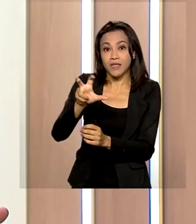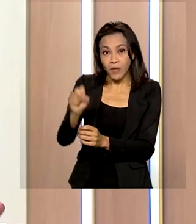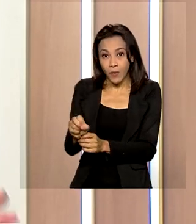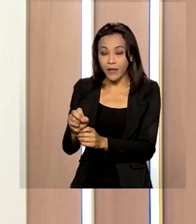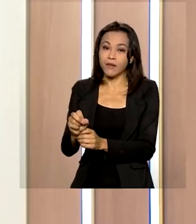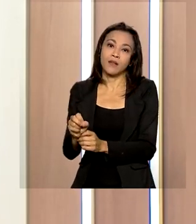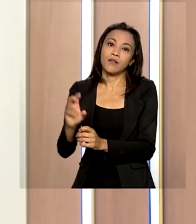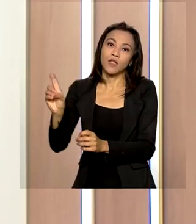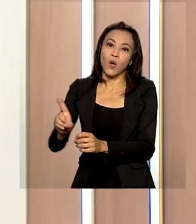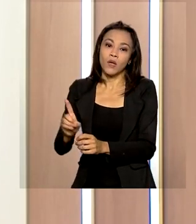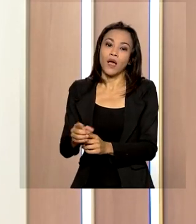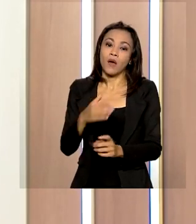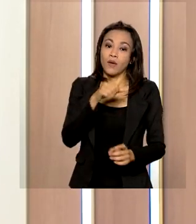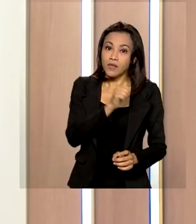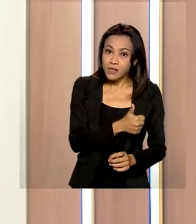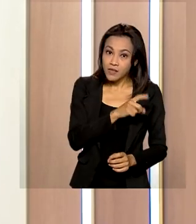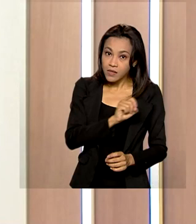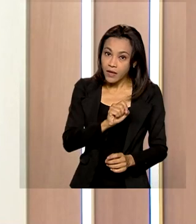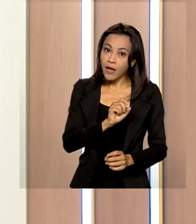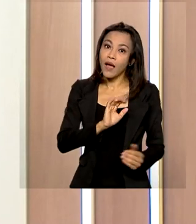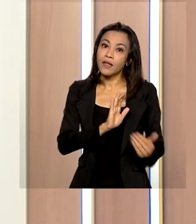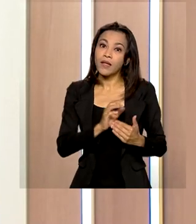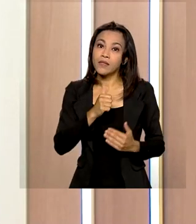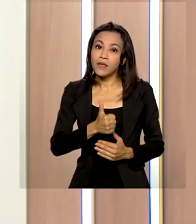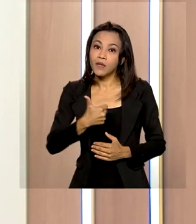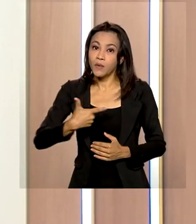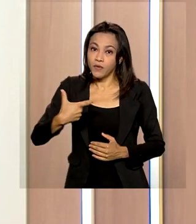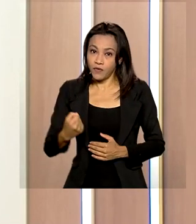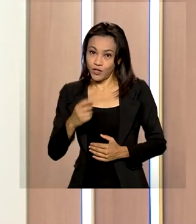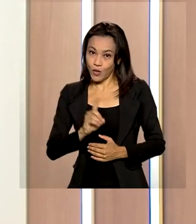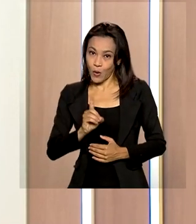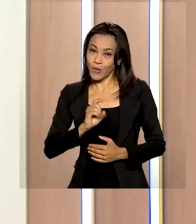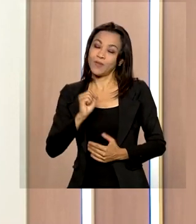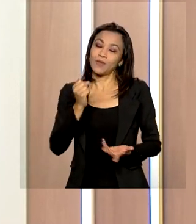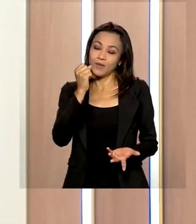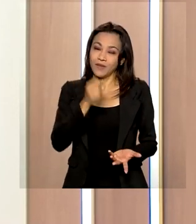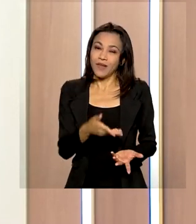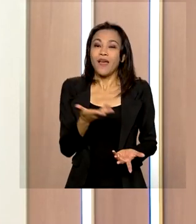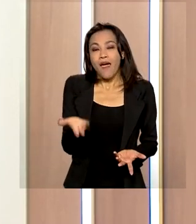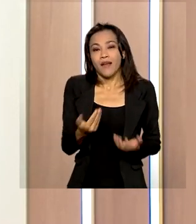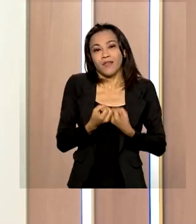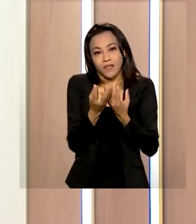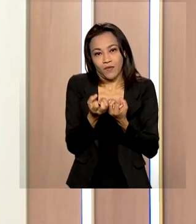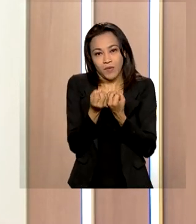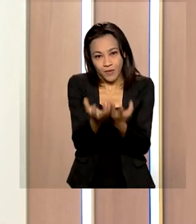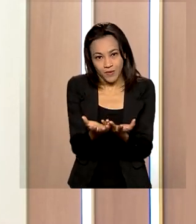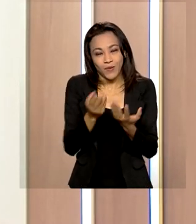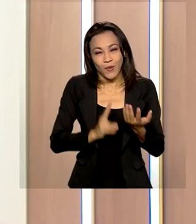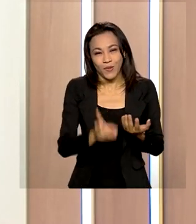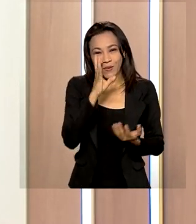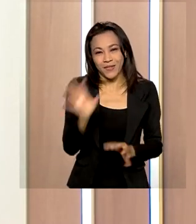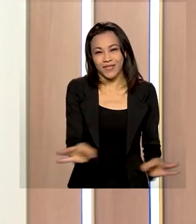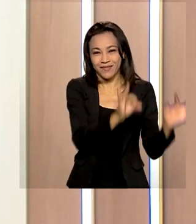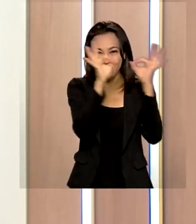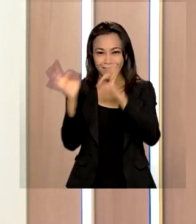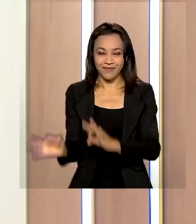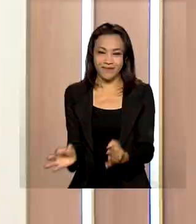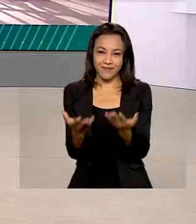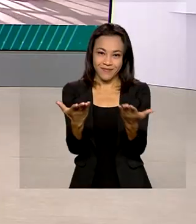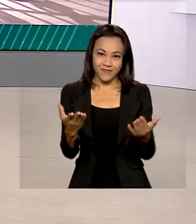oscilando entre 100 e 120 dólares o barril. Essas são as informações que nós tínhamos para você hoje. Continue conosco, que tenha um ótimo dia.